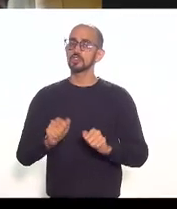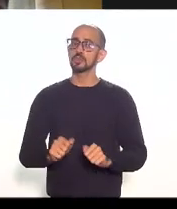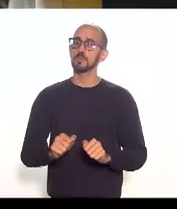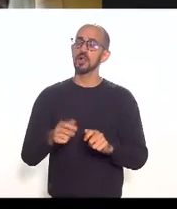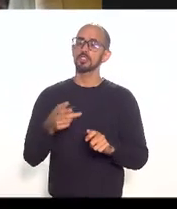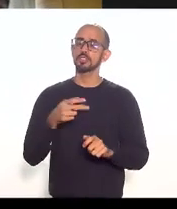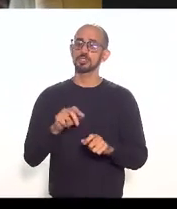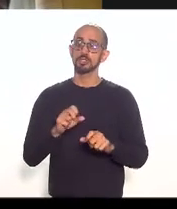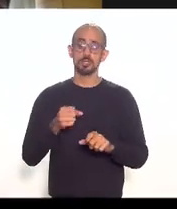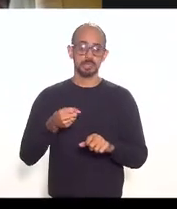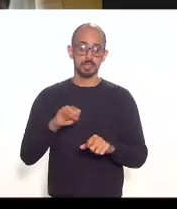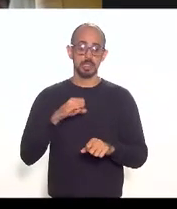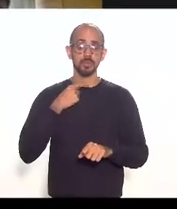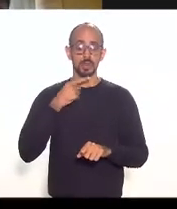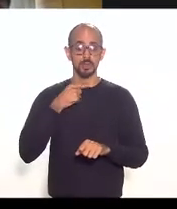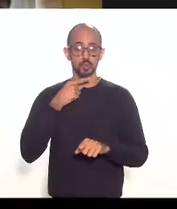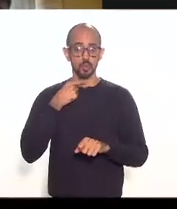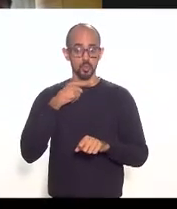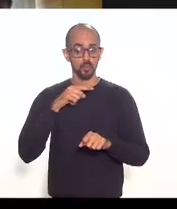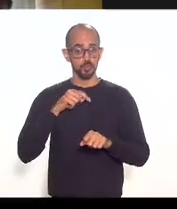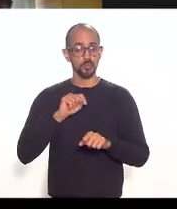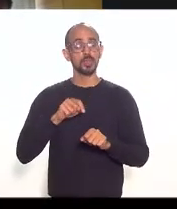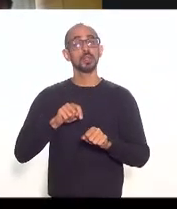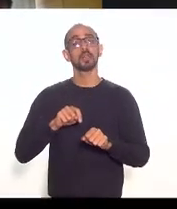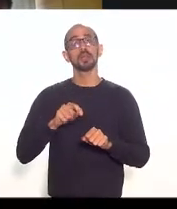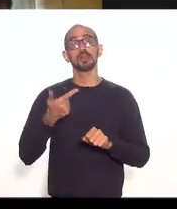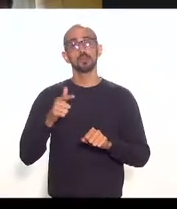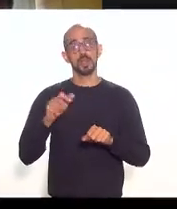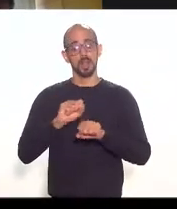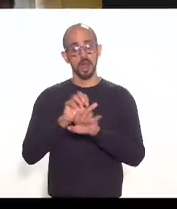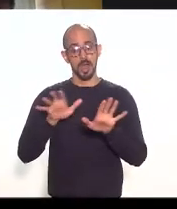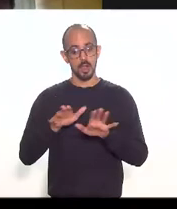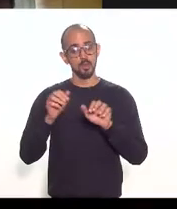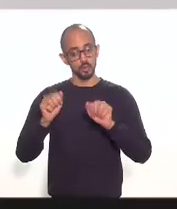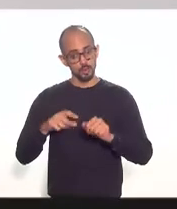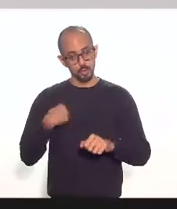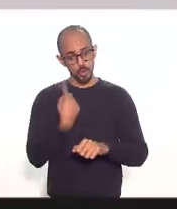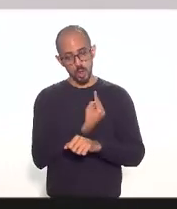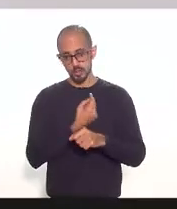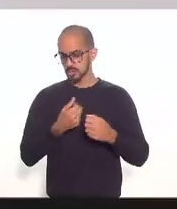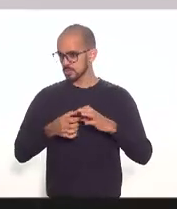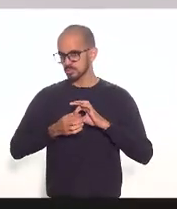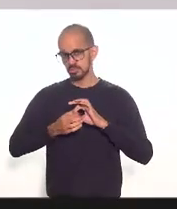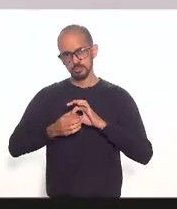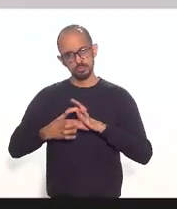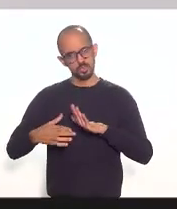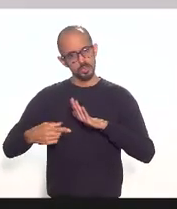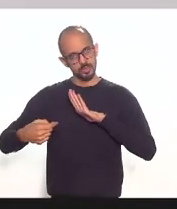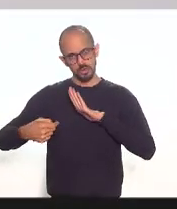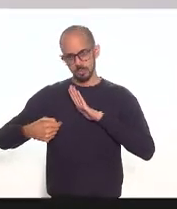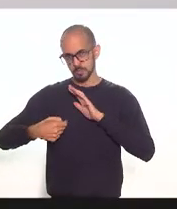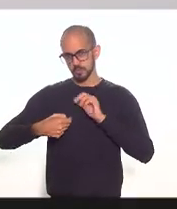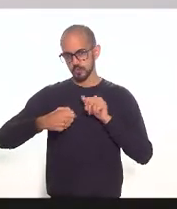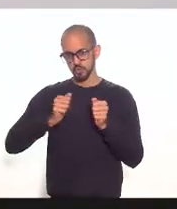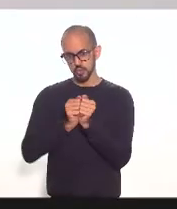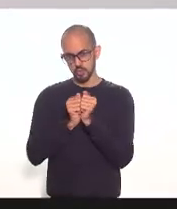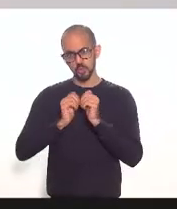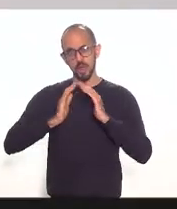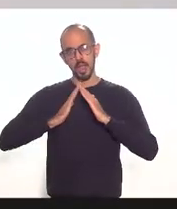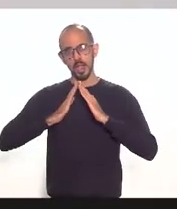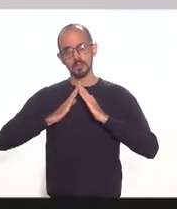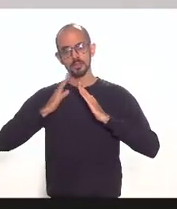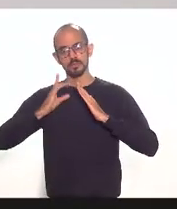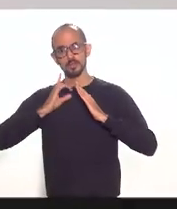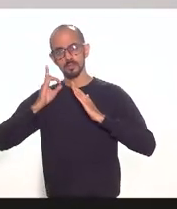não ficou claro para vocês nós estamos à disposição aqui deputado junto com esse parlamento que tem toda a